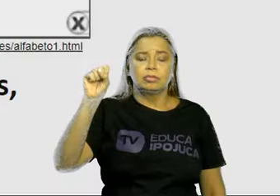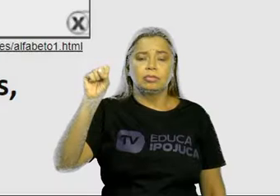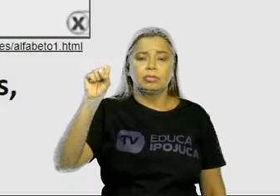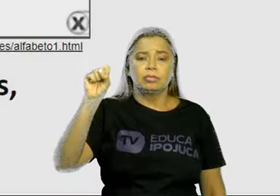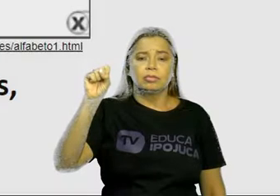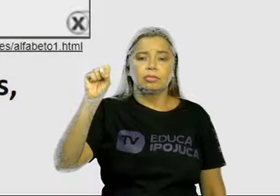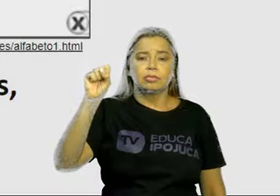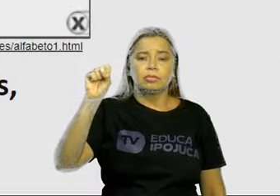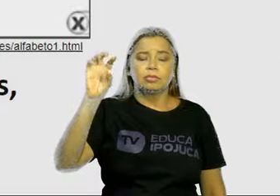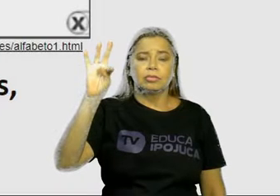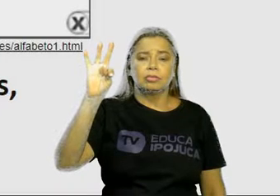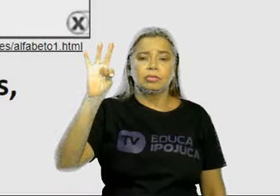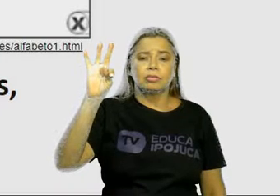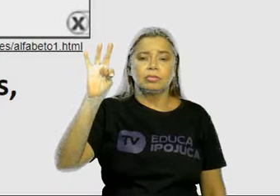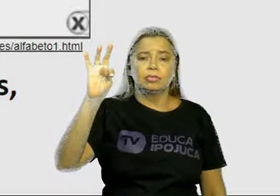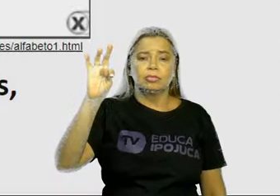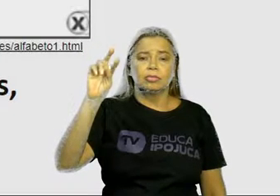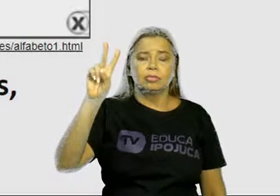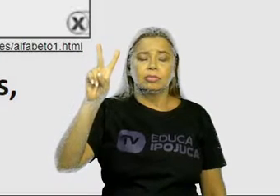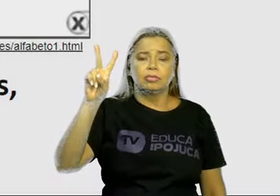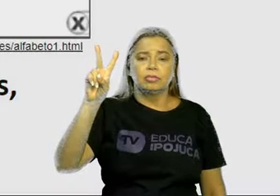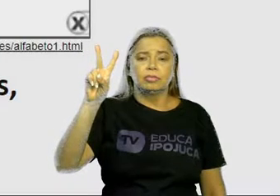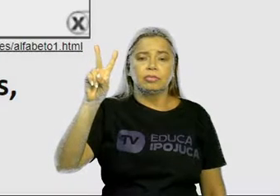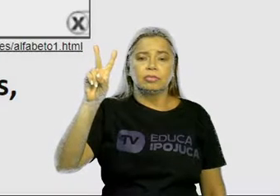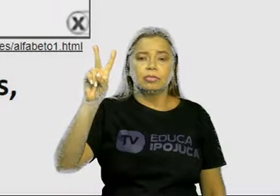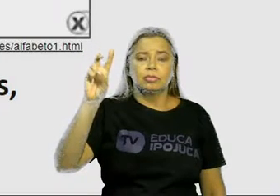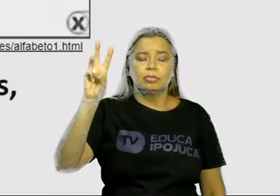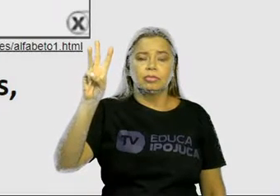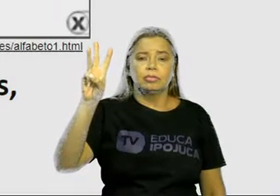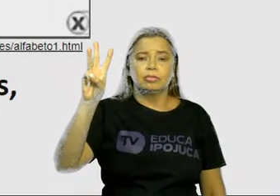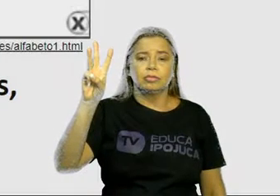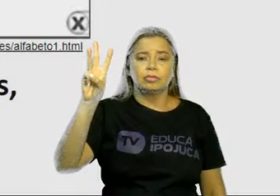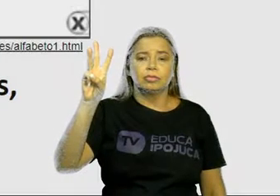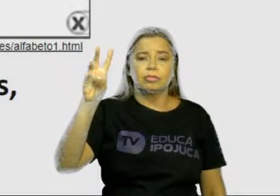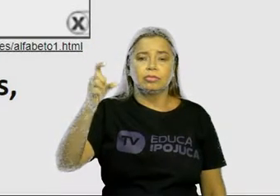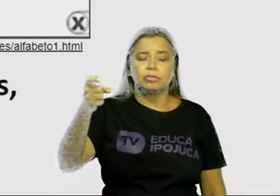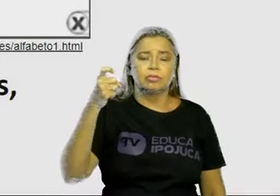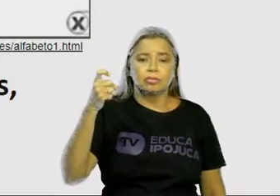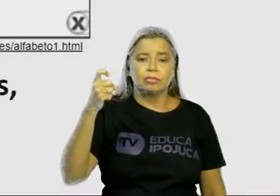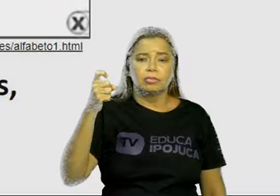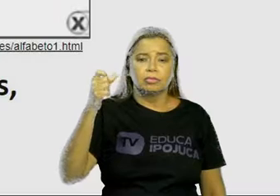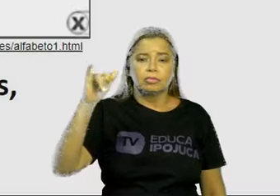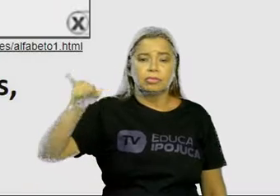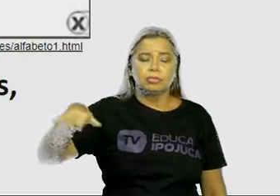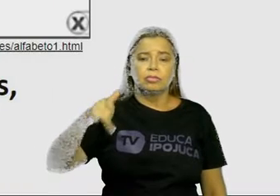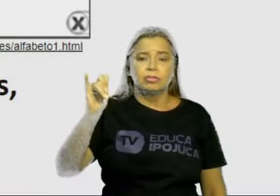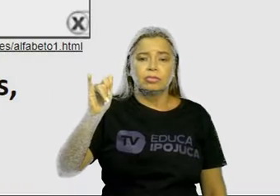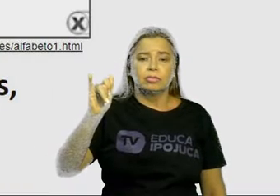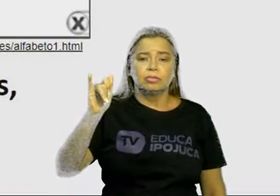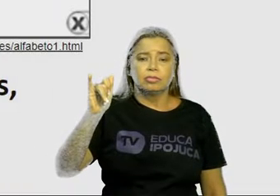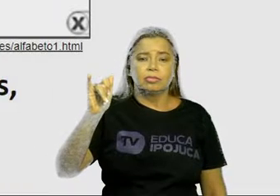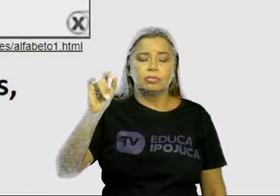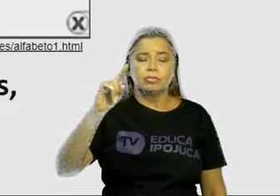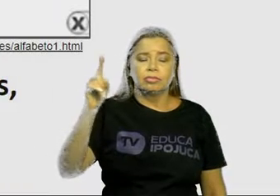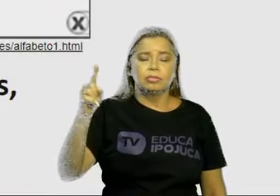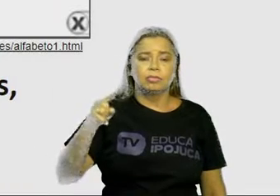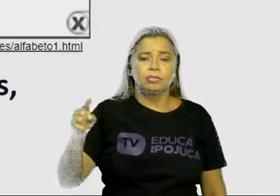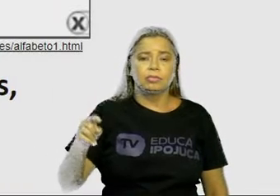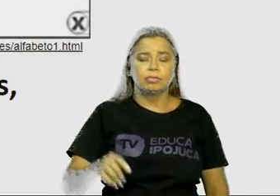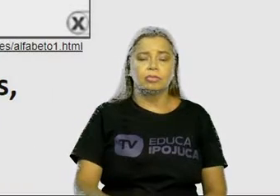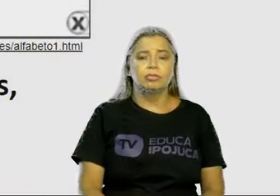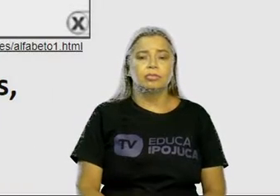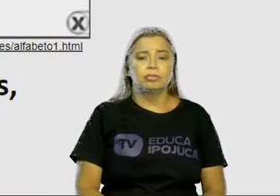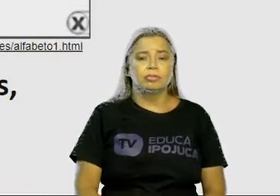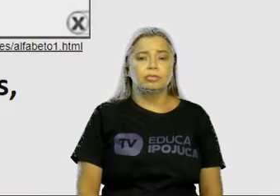S, T, V, W, X, Y, Z. B,